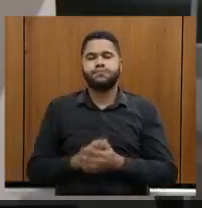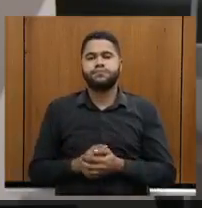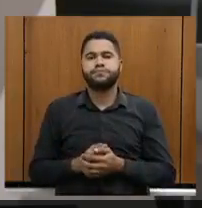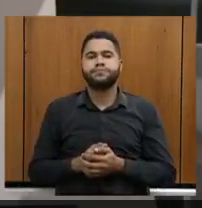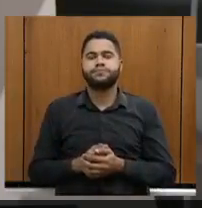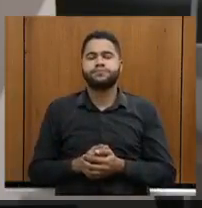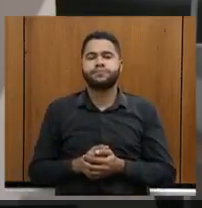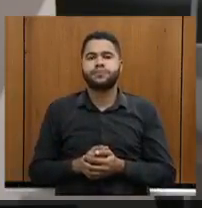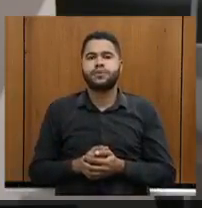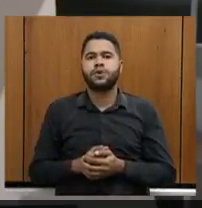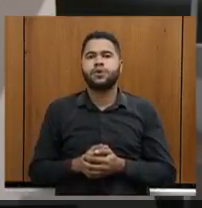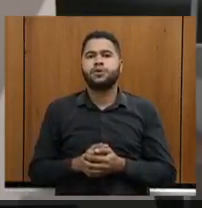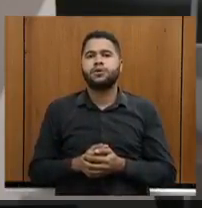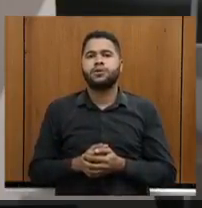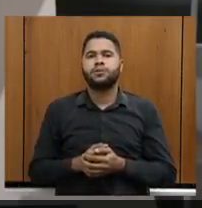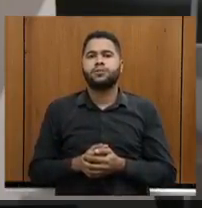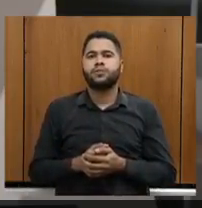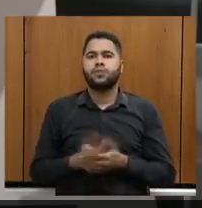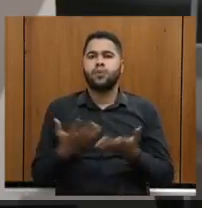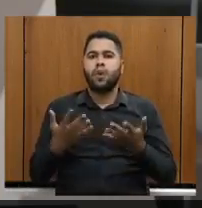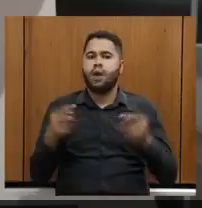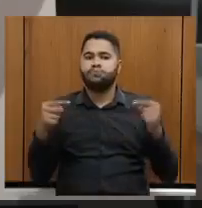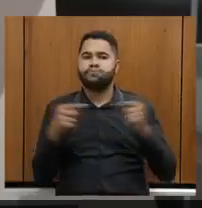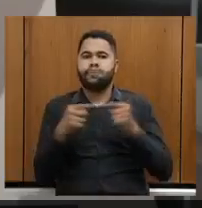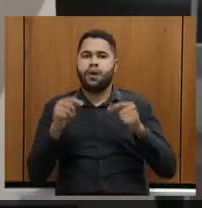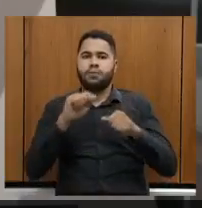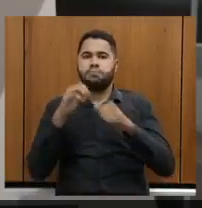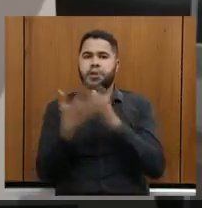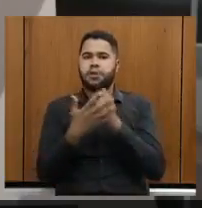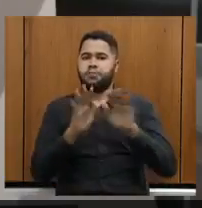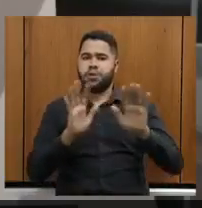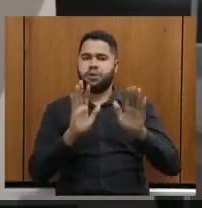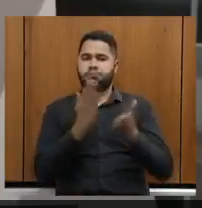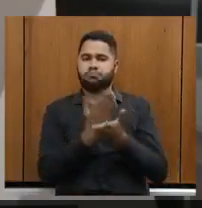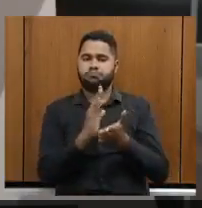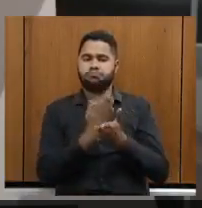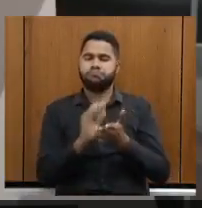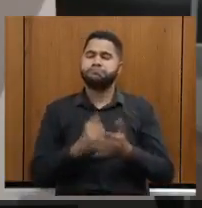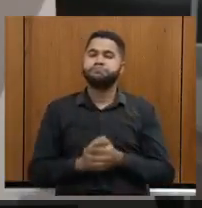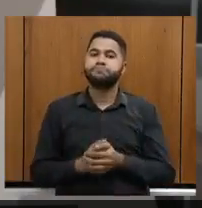já fora da questão pandêmica. Por favor.